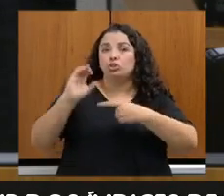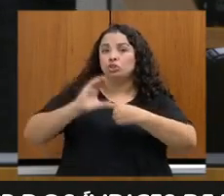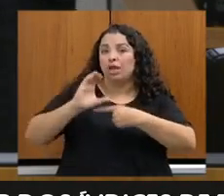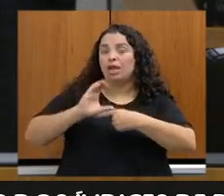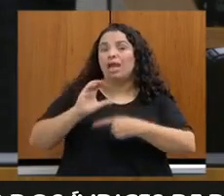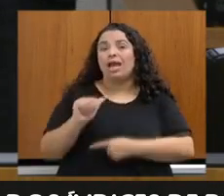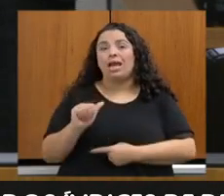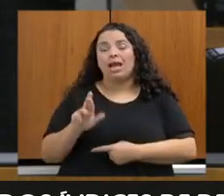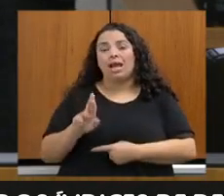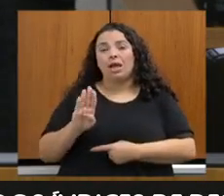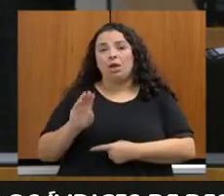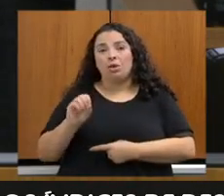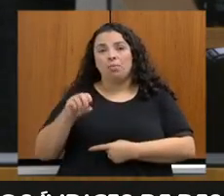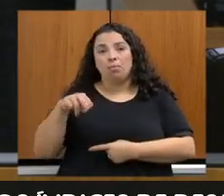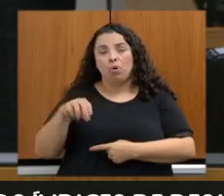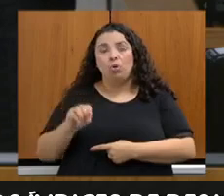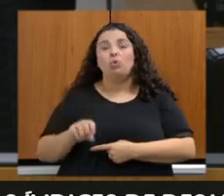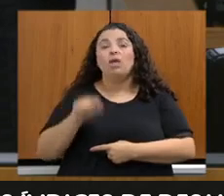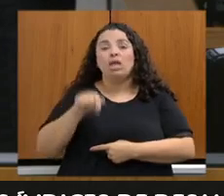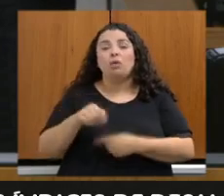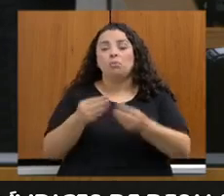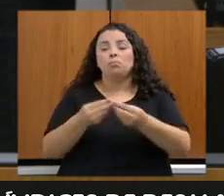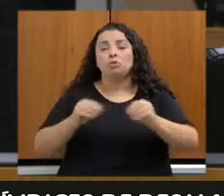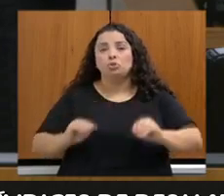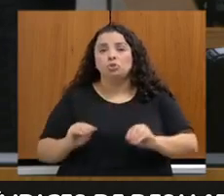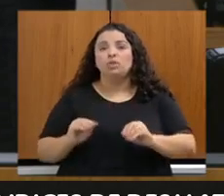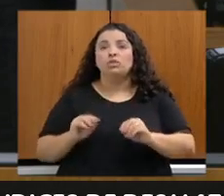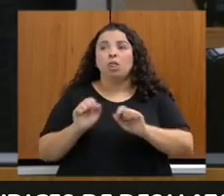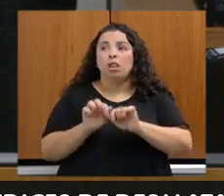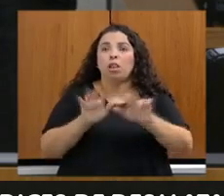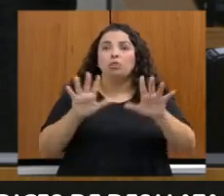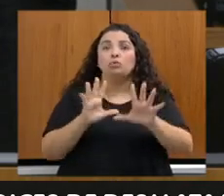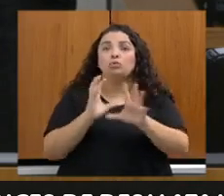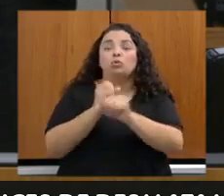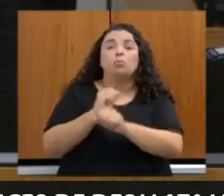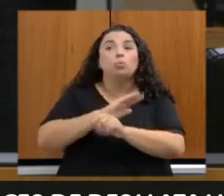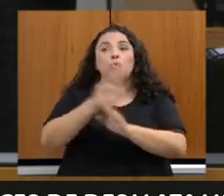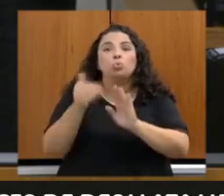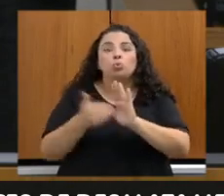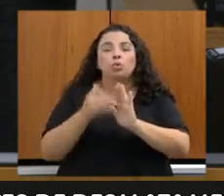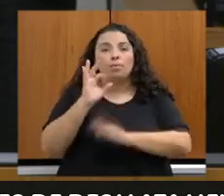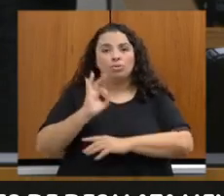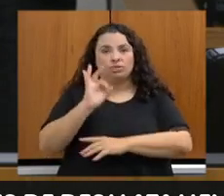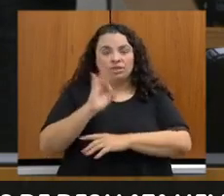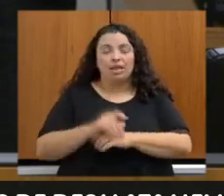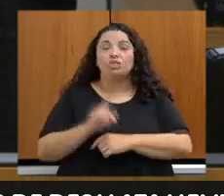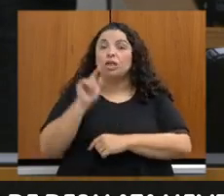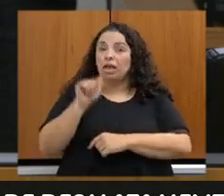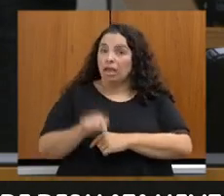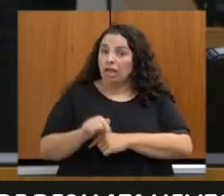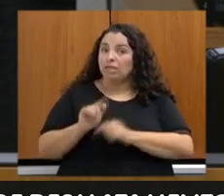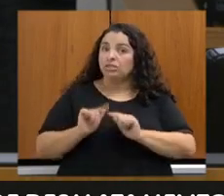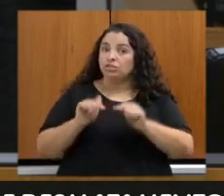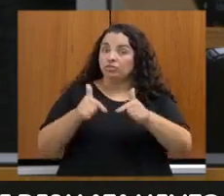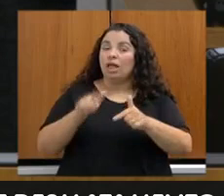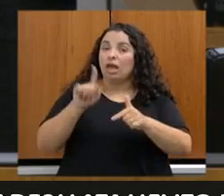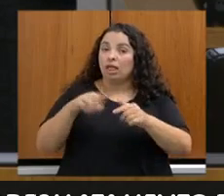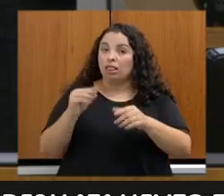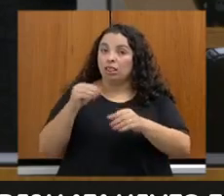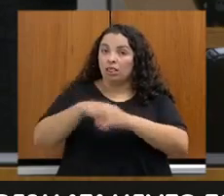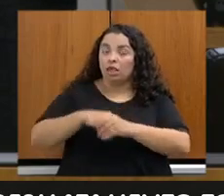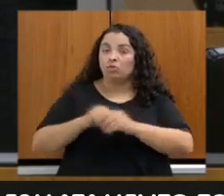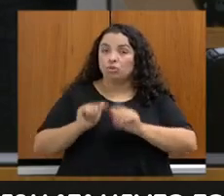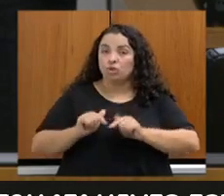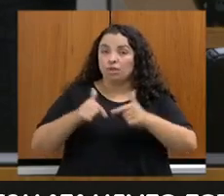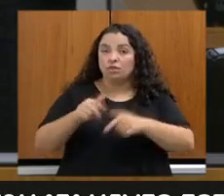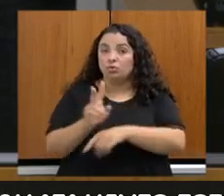e seu impacto na emissão total, ressaltando-se que essa iniciativa integra as atividades de monitoramento